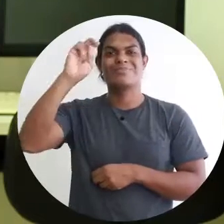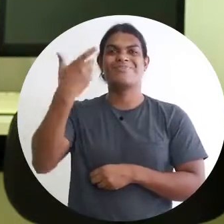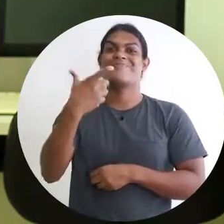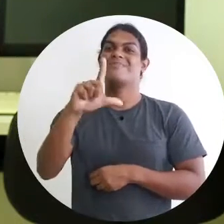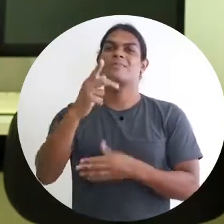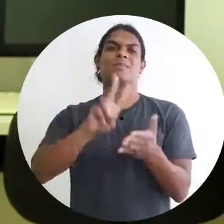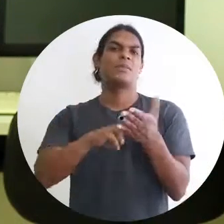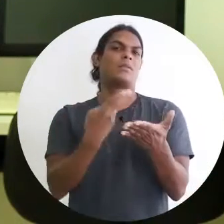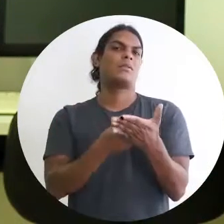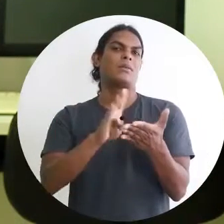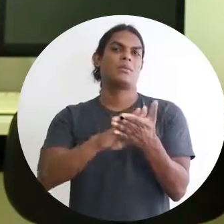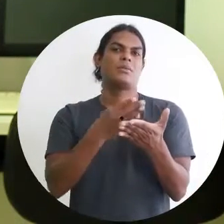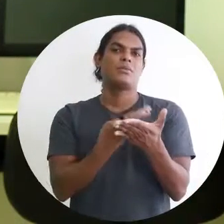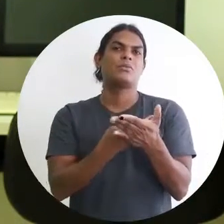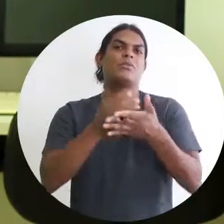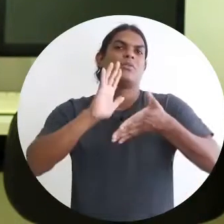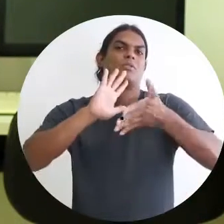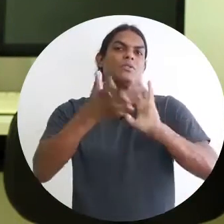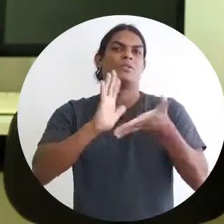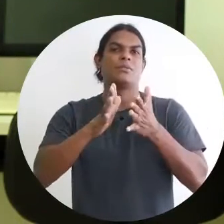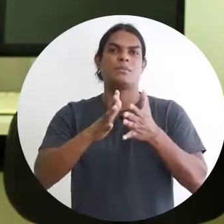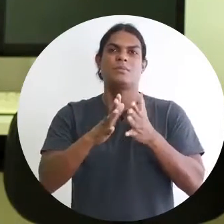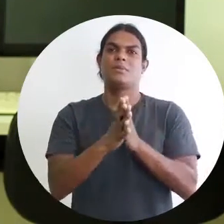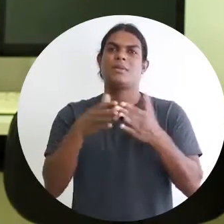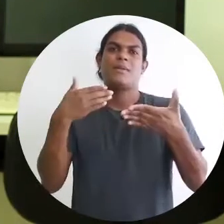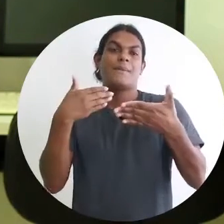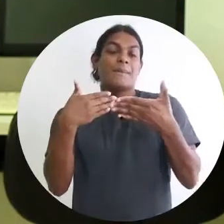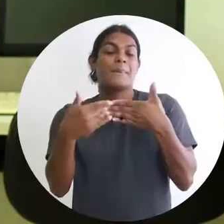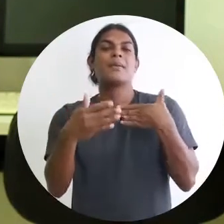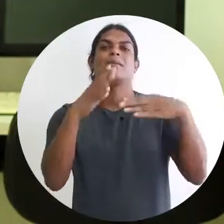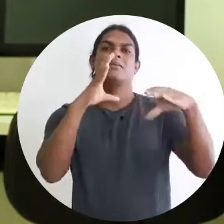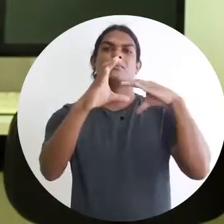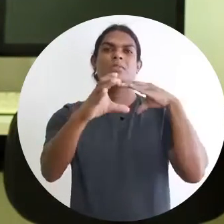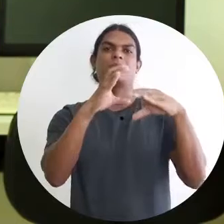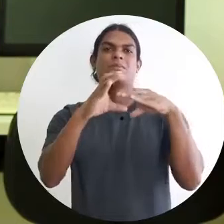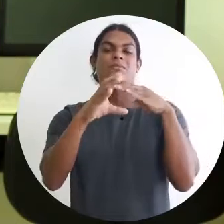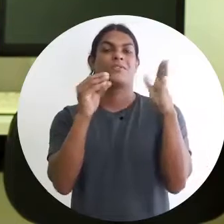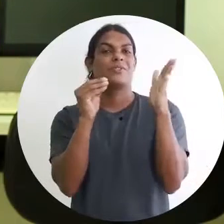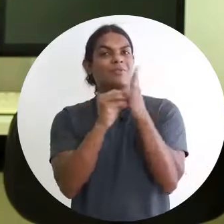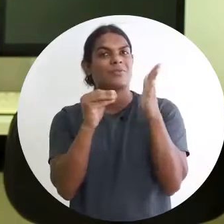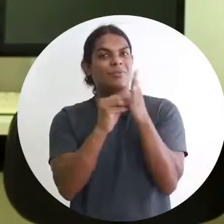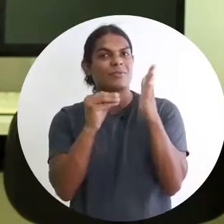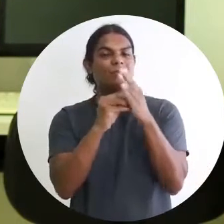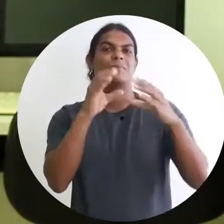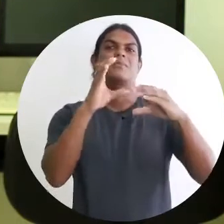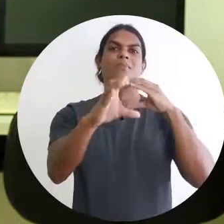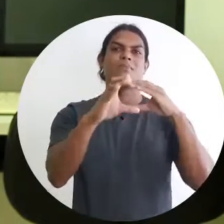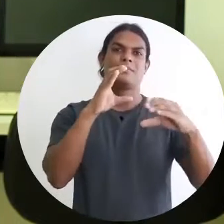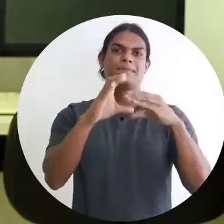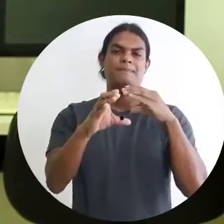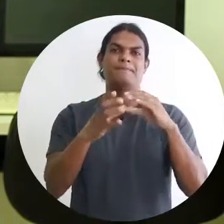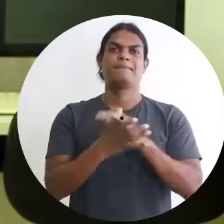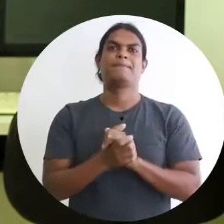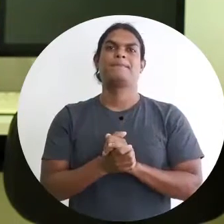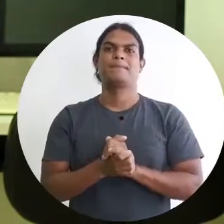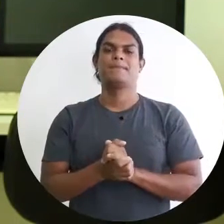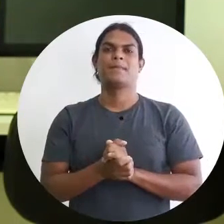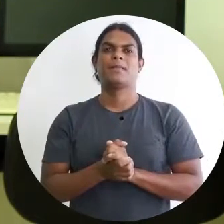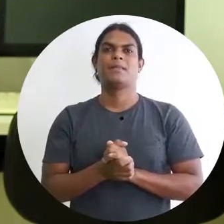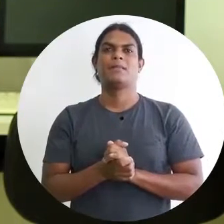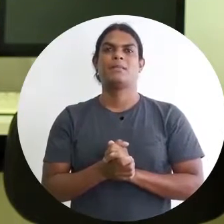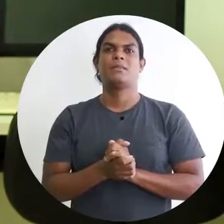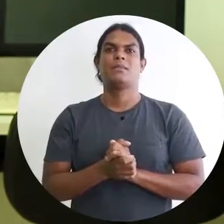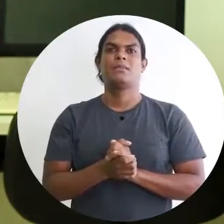Então, ela se perde na questão da acessibilidade comunicacional. E a informacional é você ter, por exemplo, o que eu citei, uma